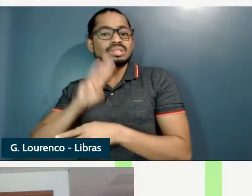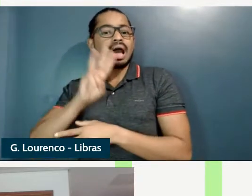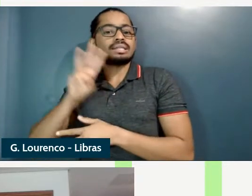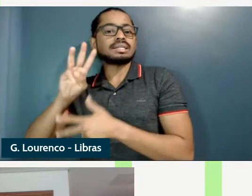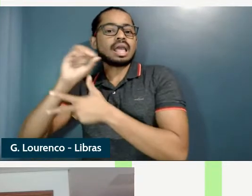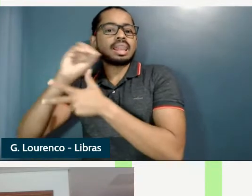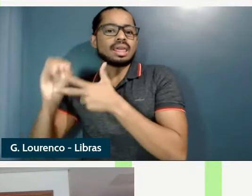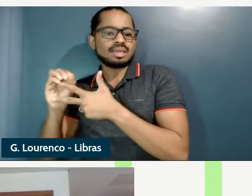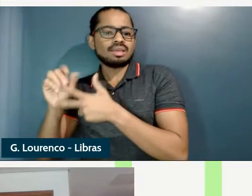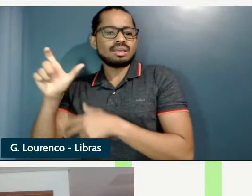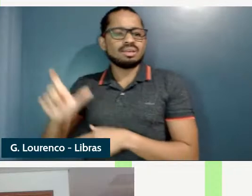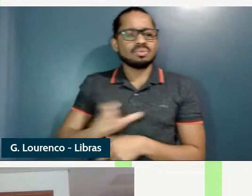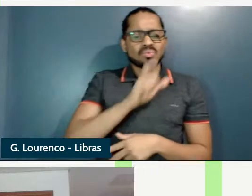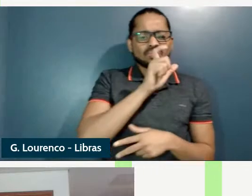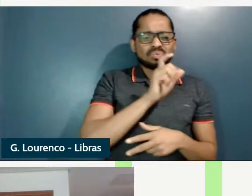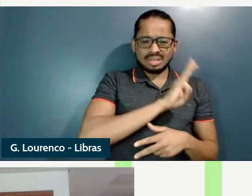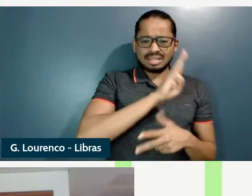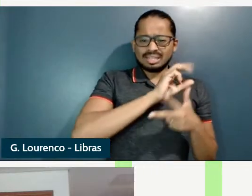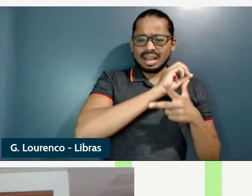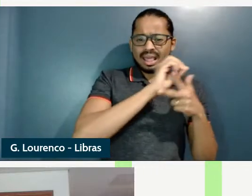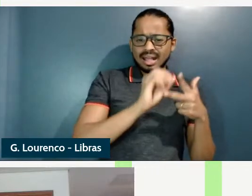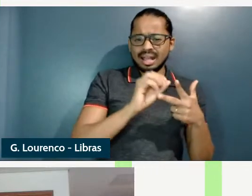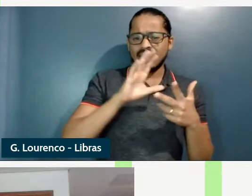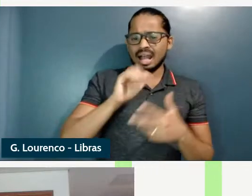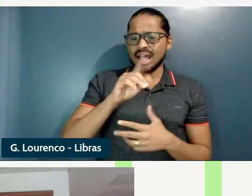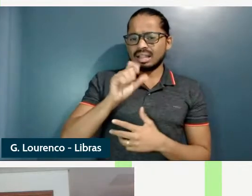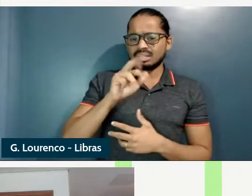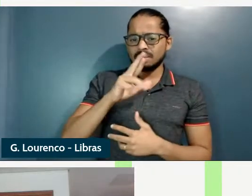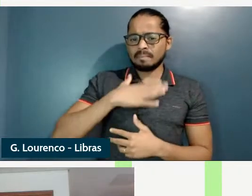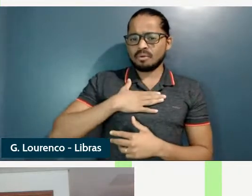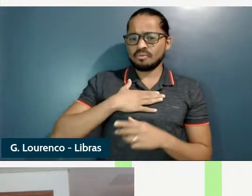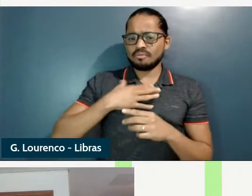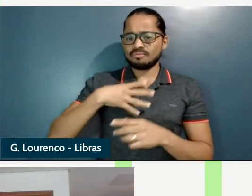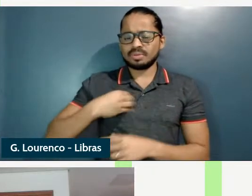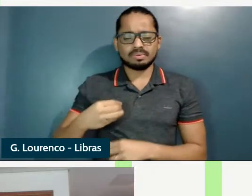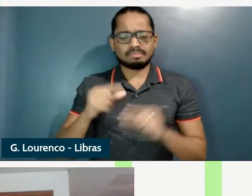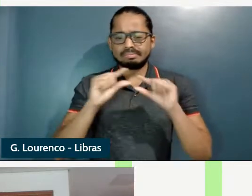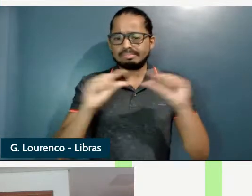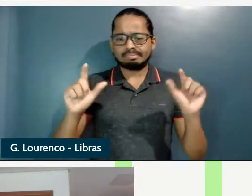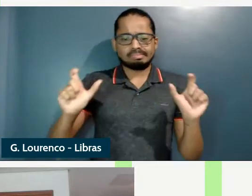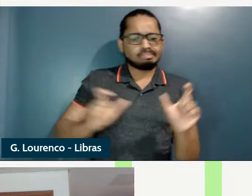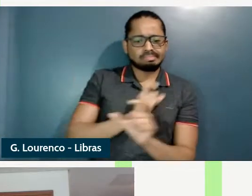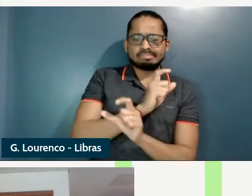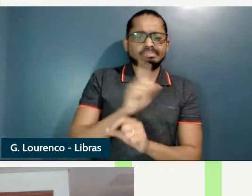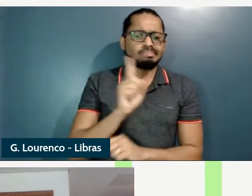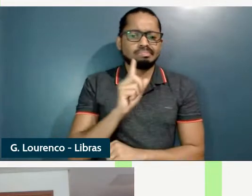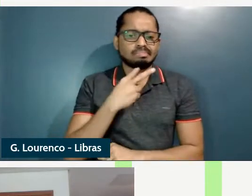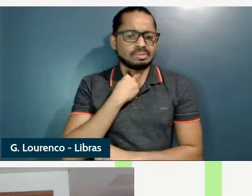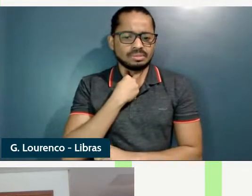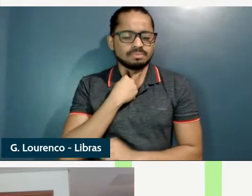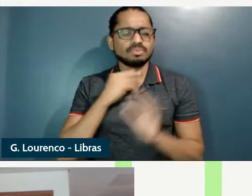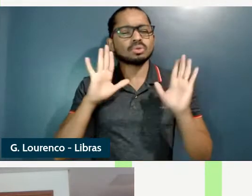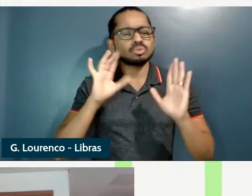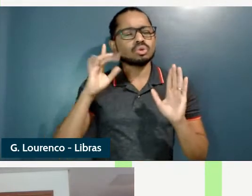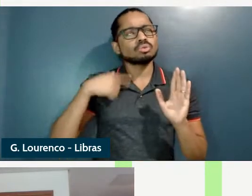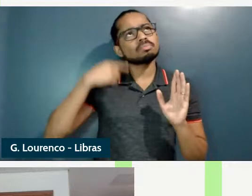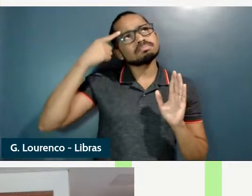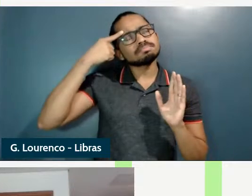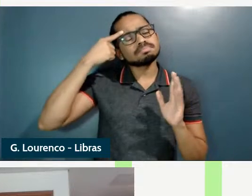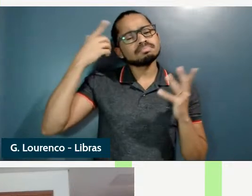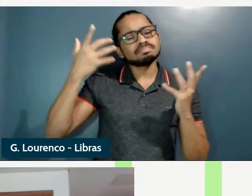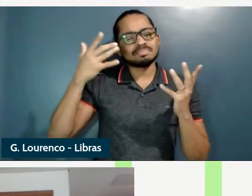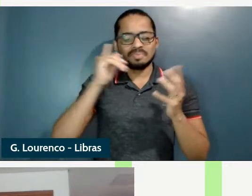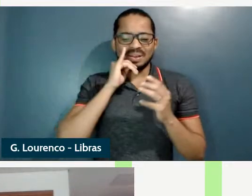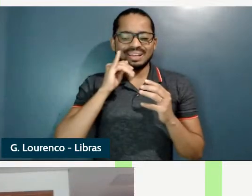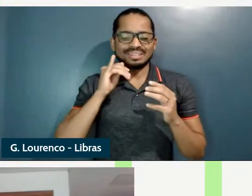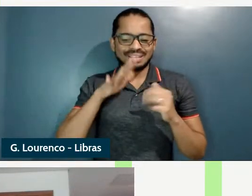site do Enem cadastrou meu filho já não é tão bom apenas a gente tem quando a gente mexe com um computador que eu só tô pensando em exemplo de computador quando a